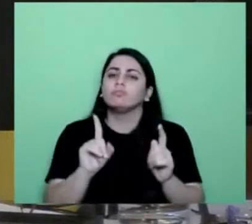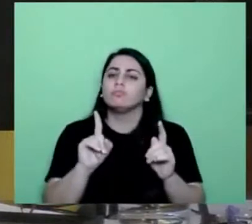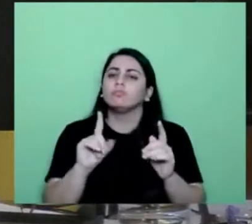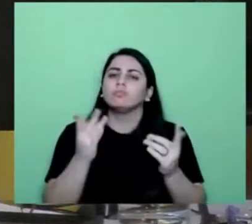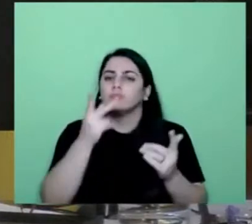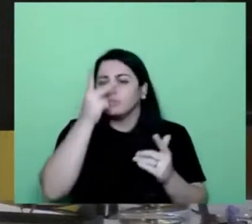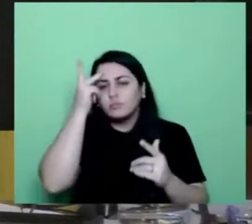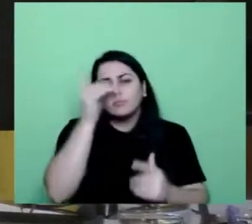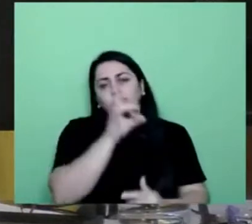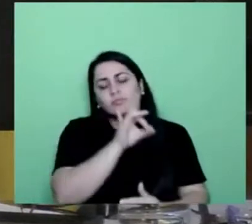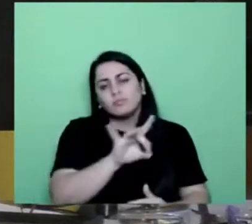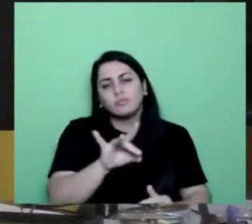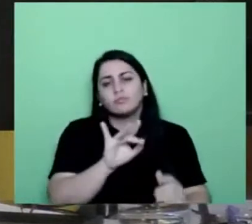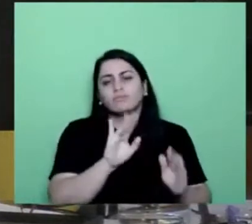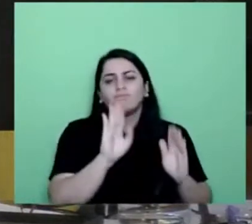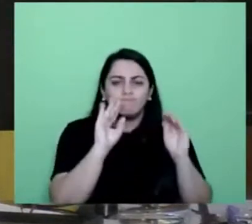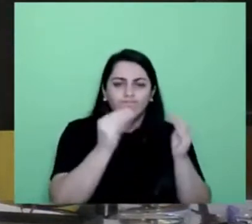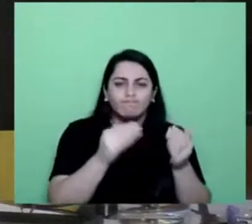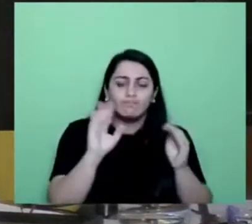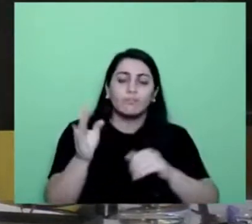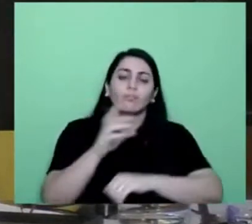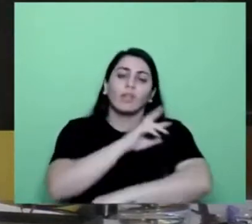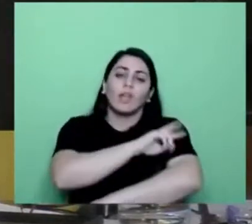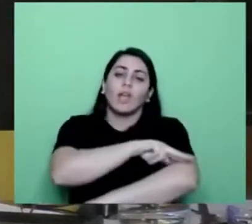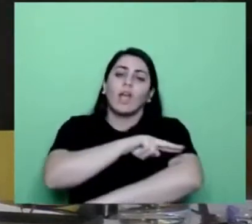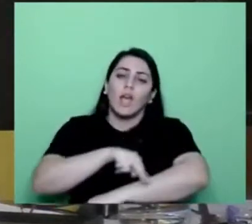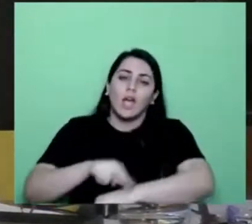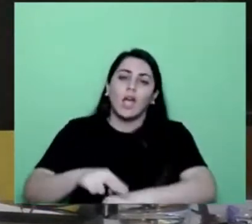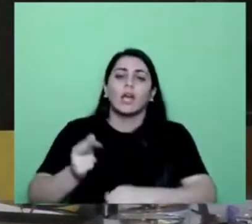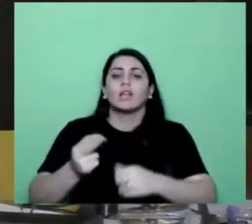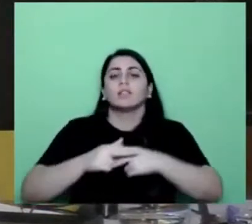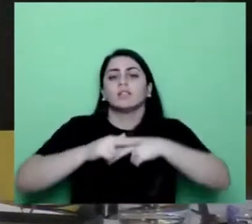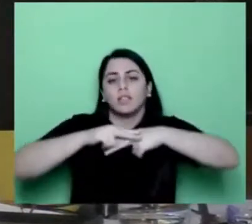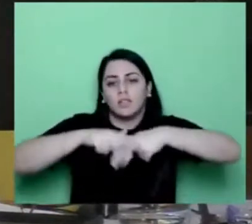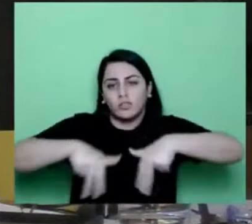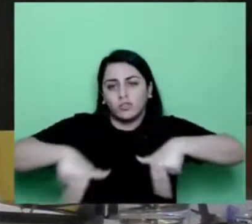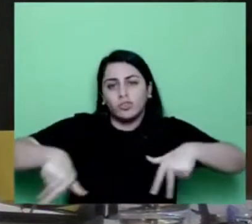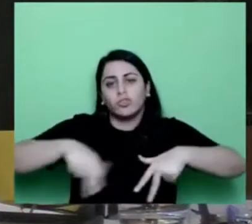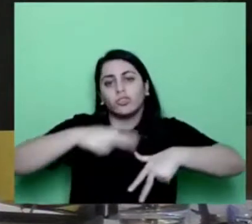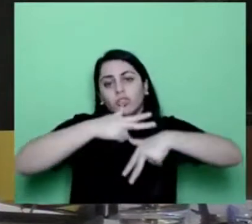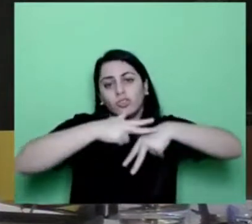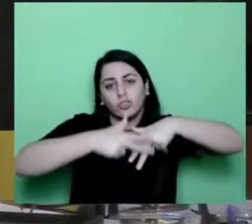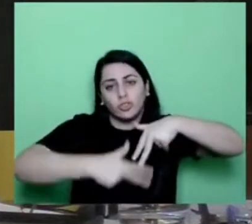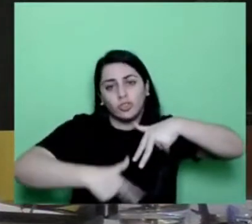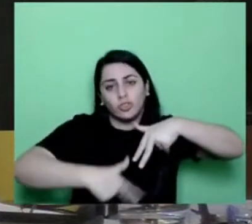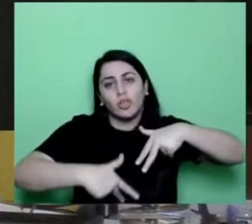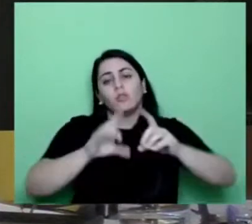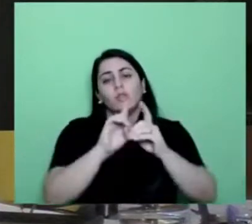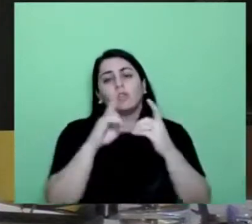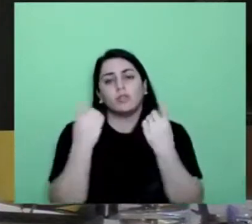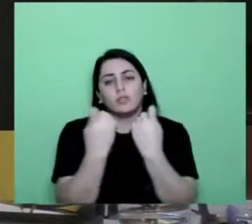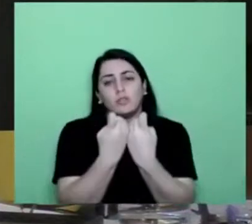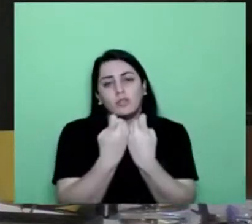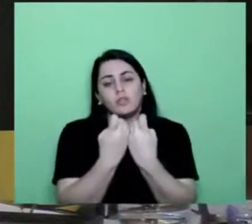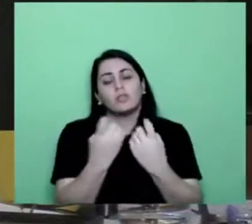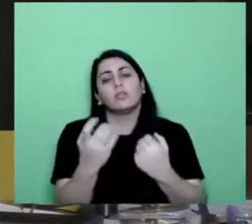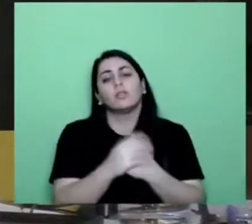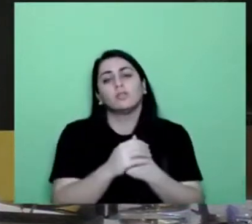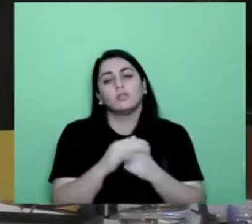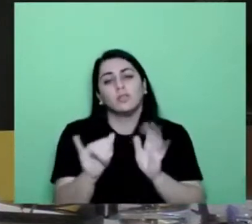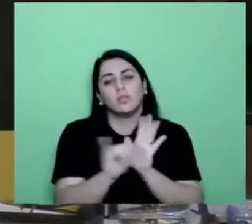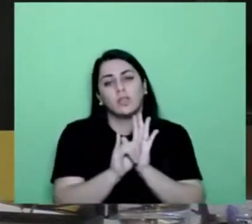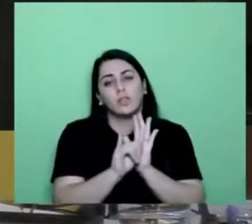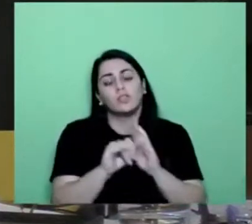considerando raça, etnia, gênero, orientação sexual, identidade de gênero, geracional,